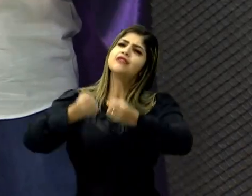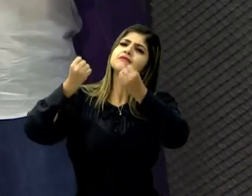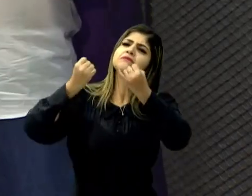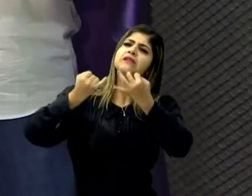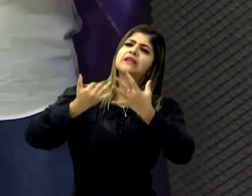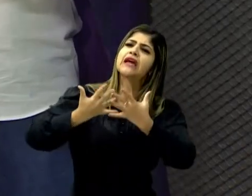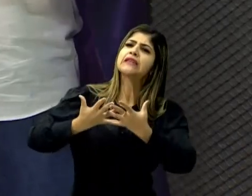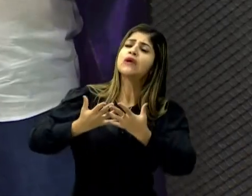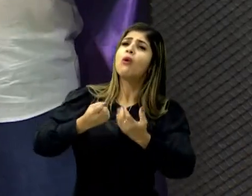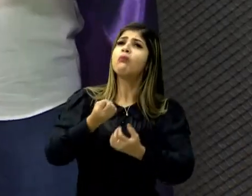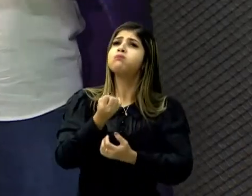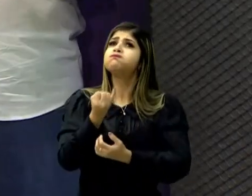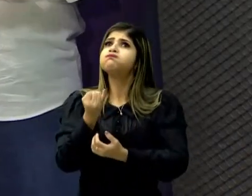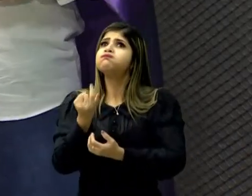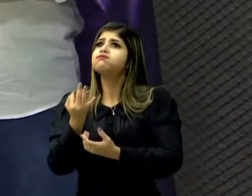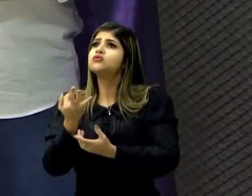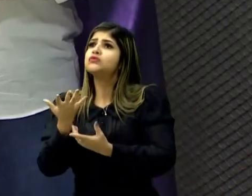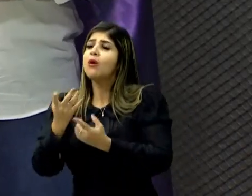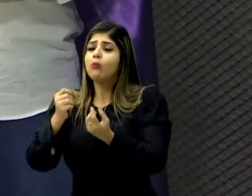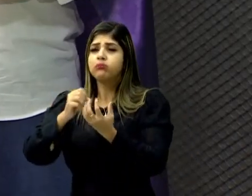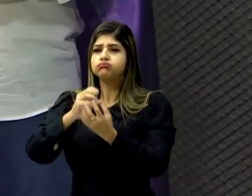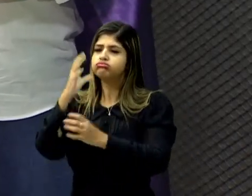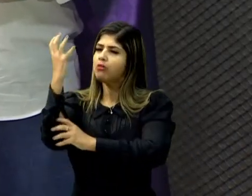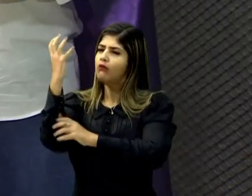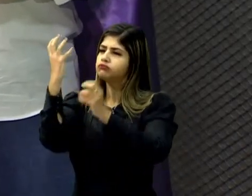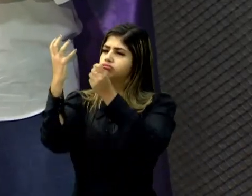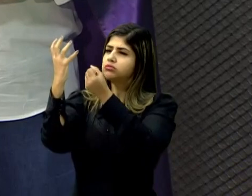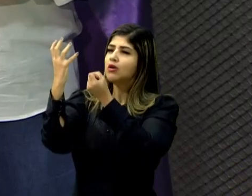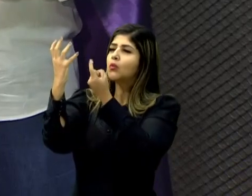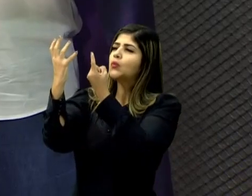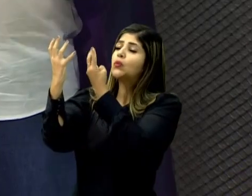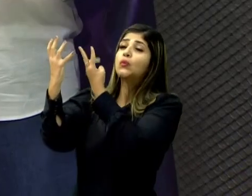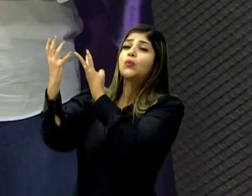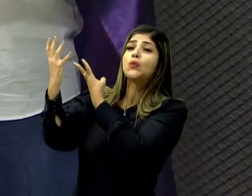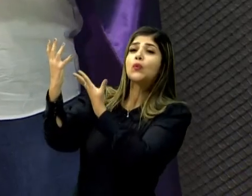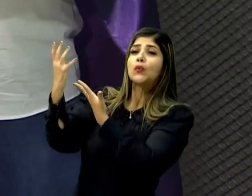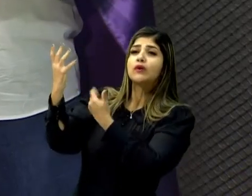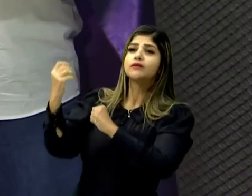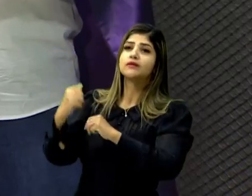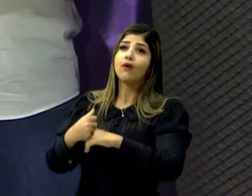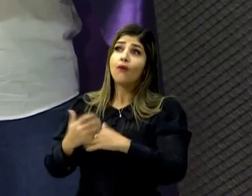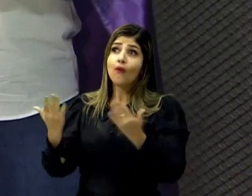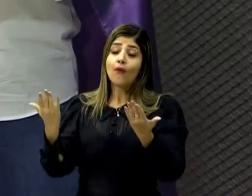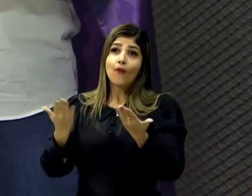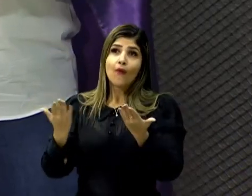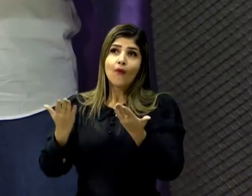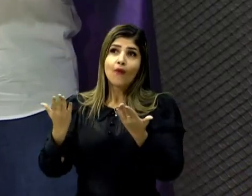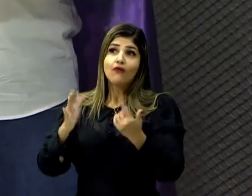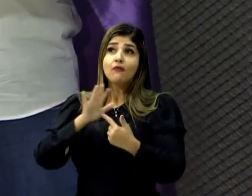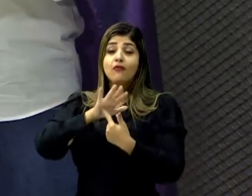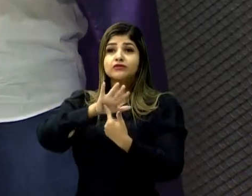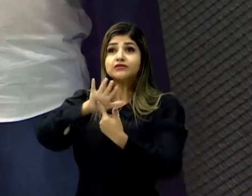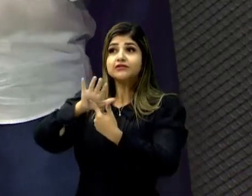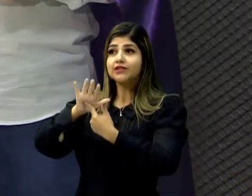tem na contagem das pétalas das nossas margaridas. Então, eu vou mostrar para vocês aqui uma sequência de números